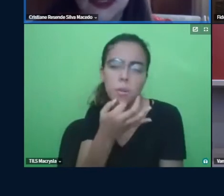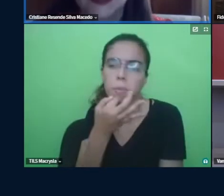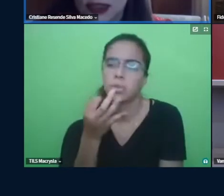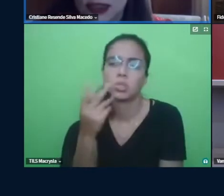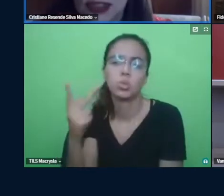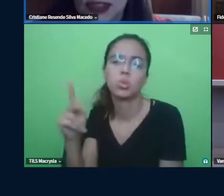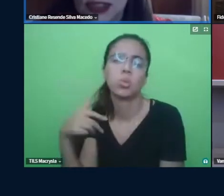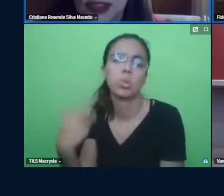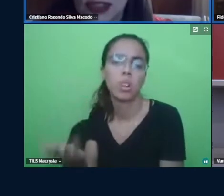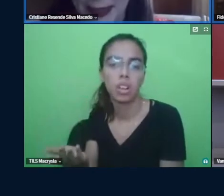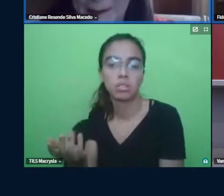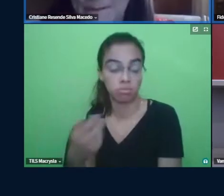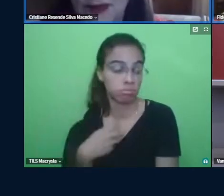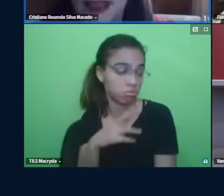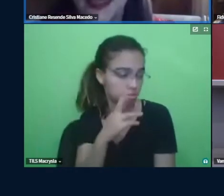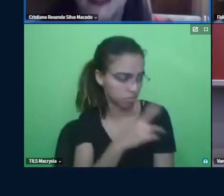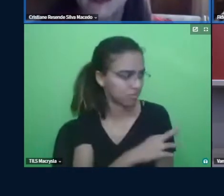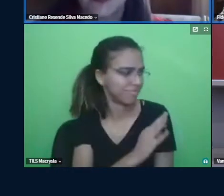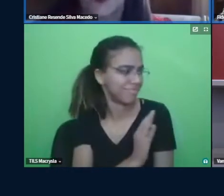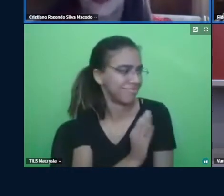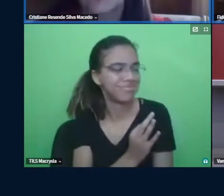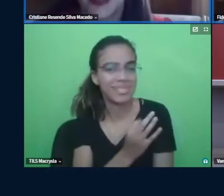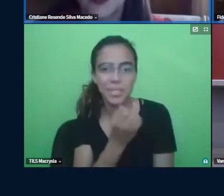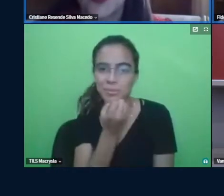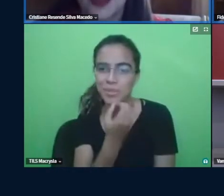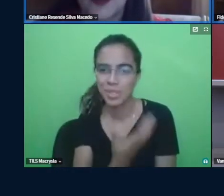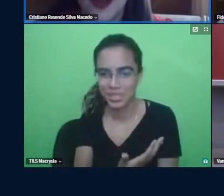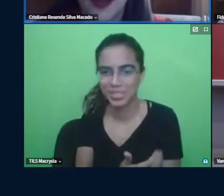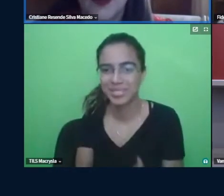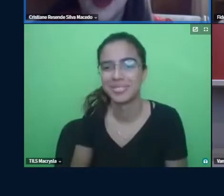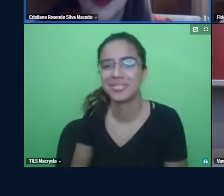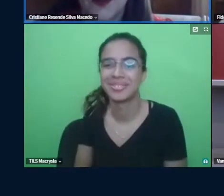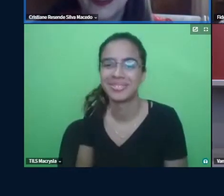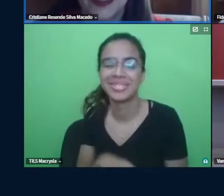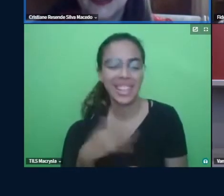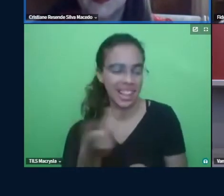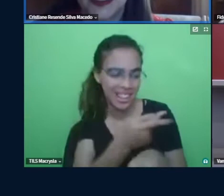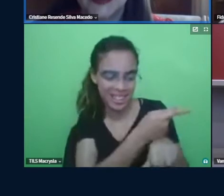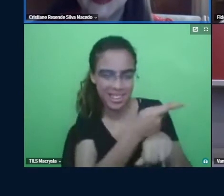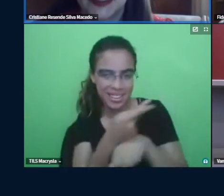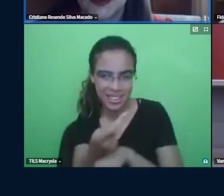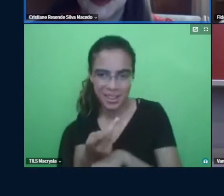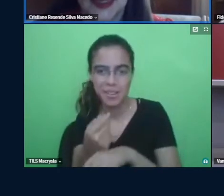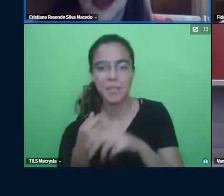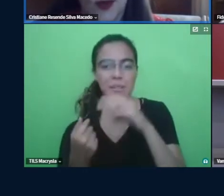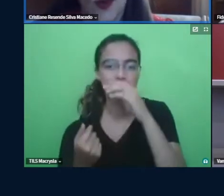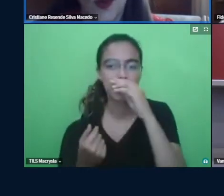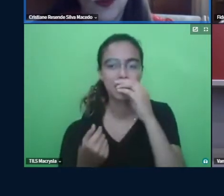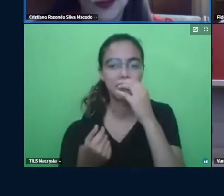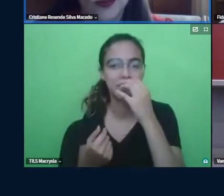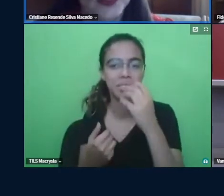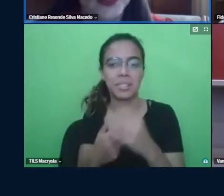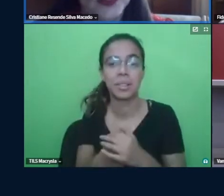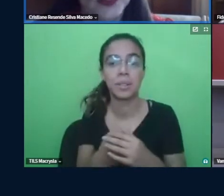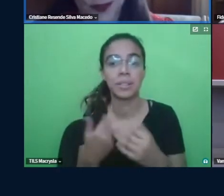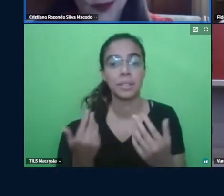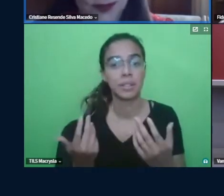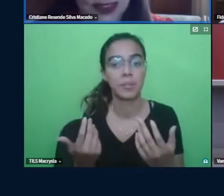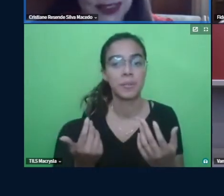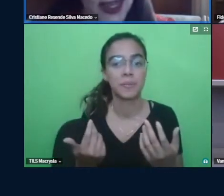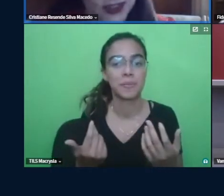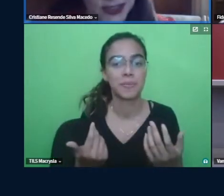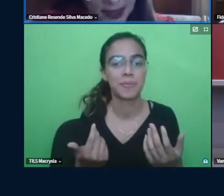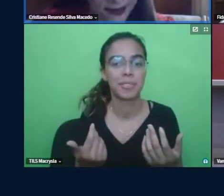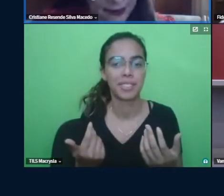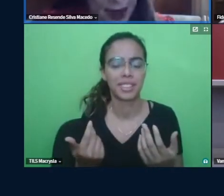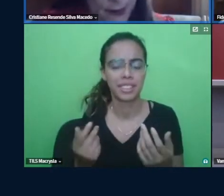que você está certíssima né olha que legal tem uma competência implícita ou um senso de